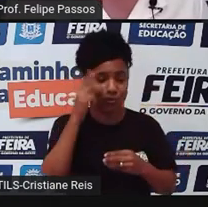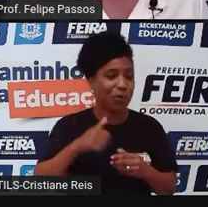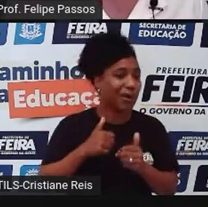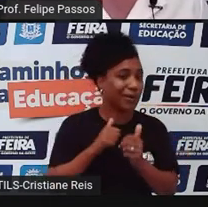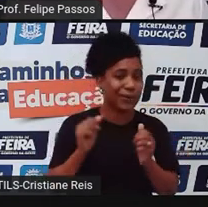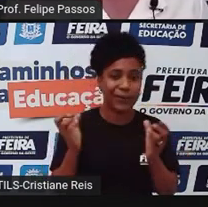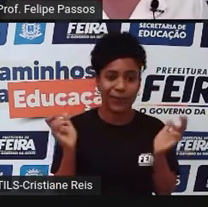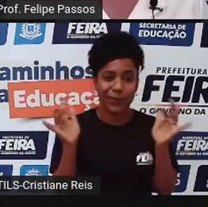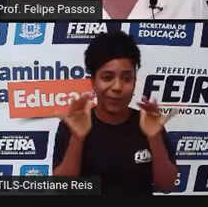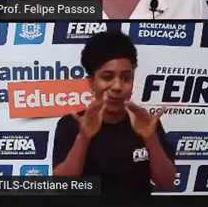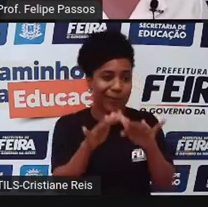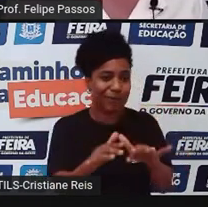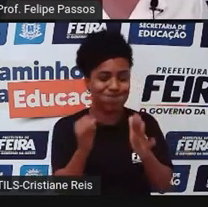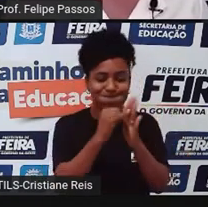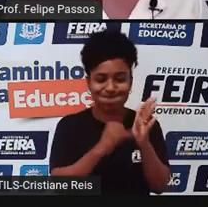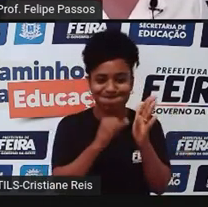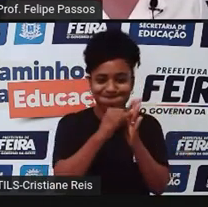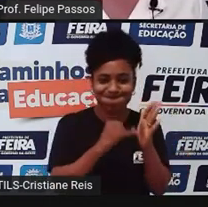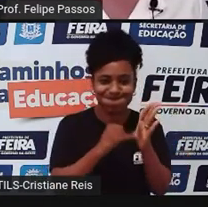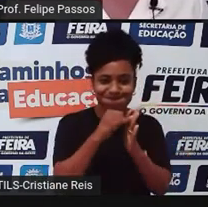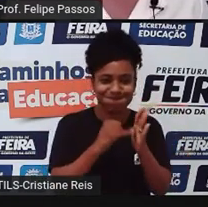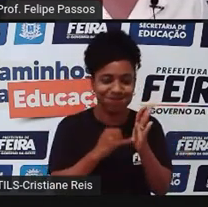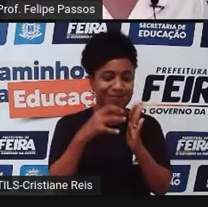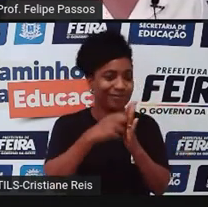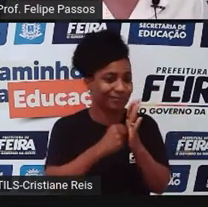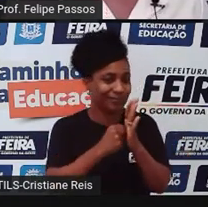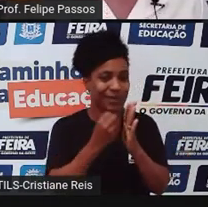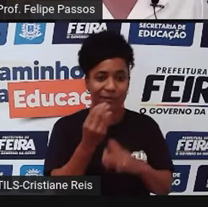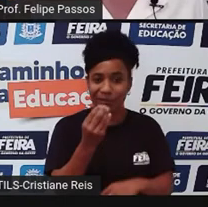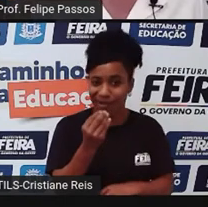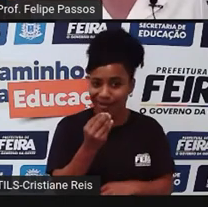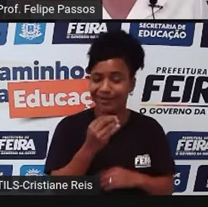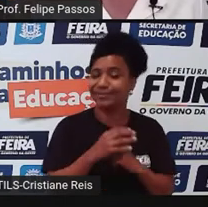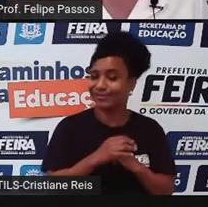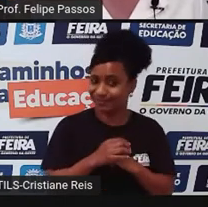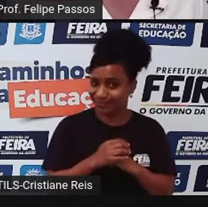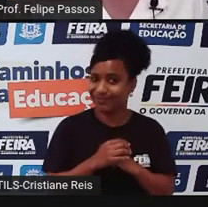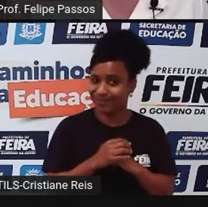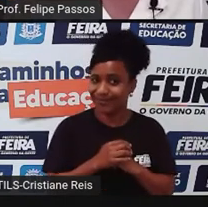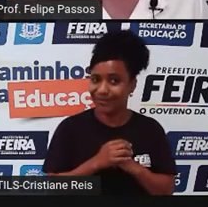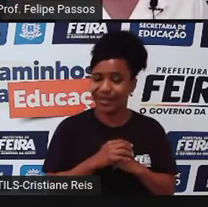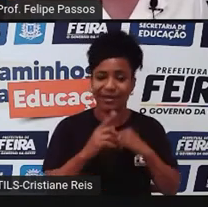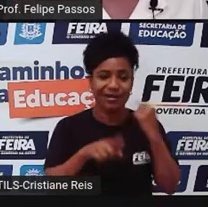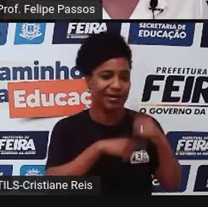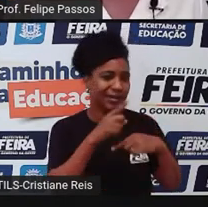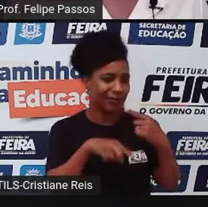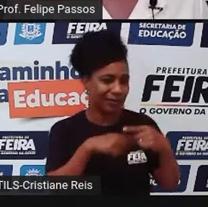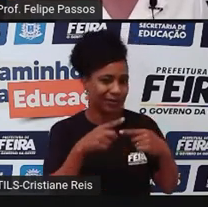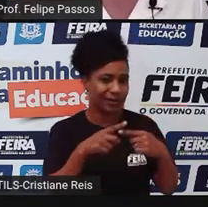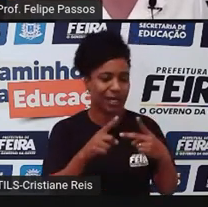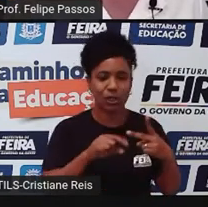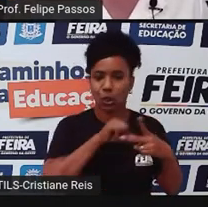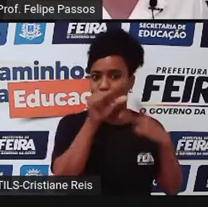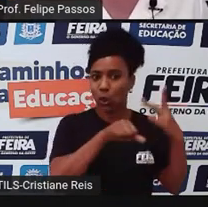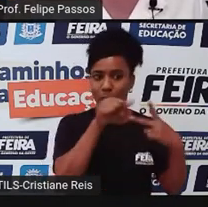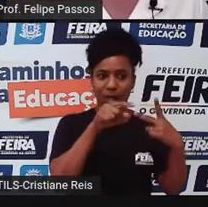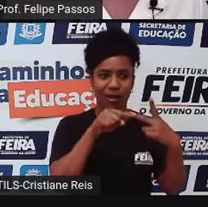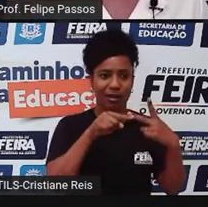gente que consome o conteúdo que ela produz, de um dia para o outro ela resolve falar de educação.